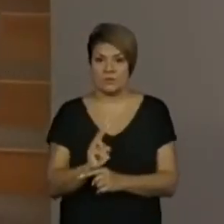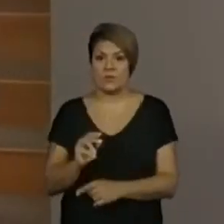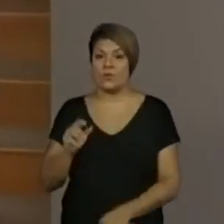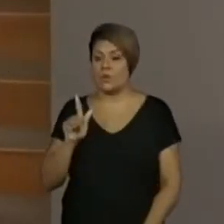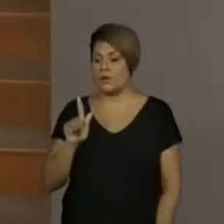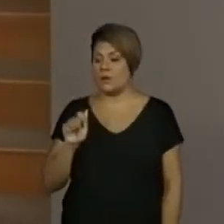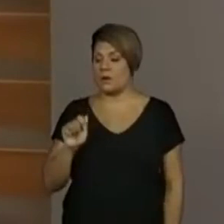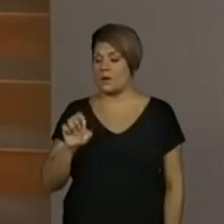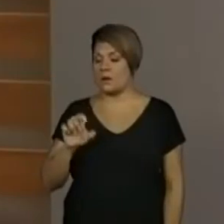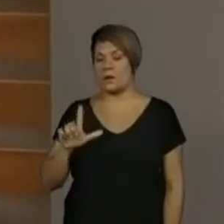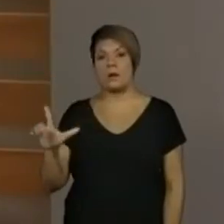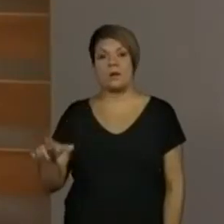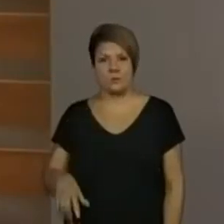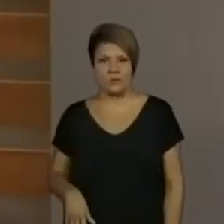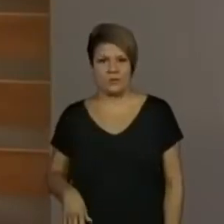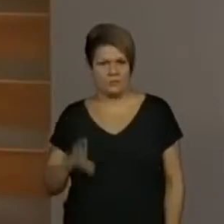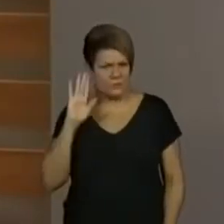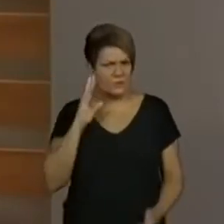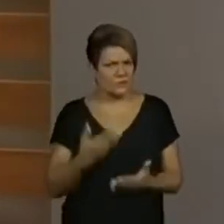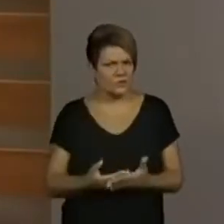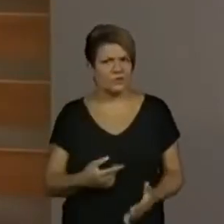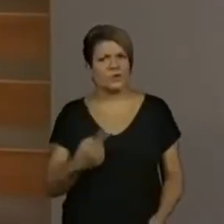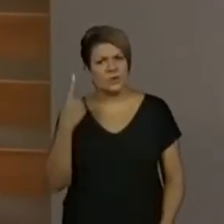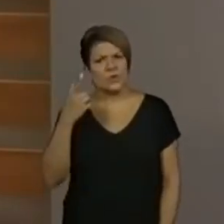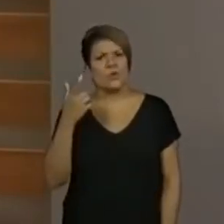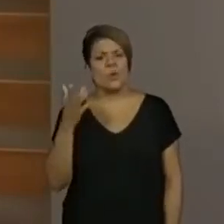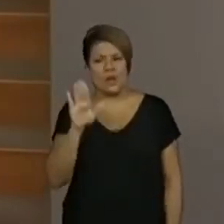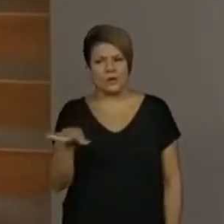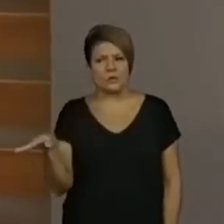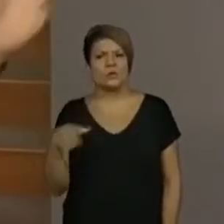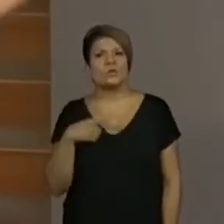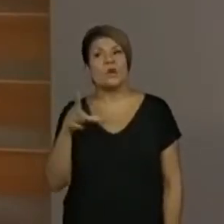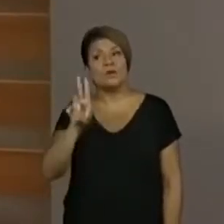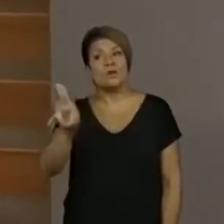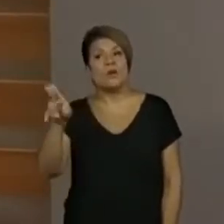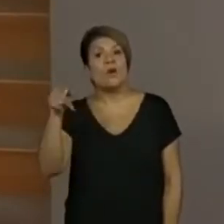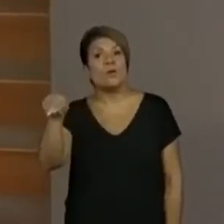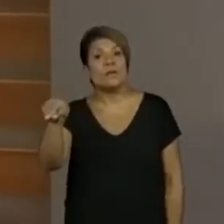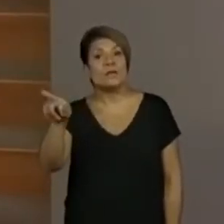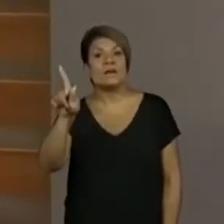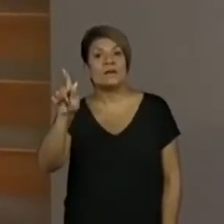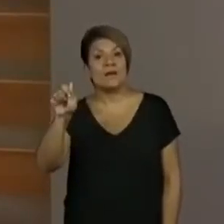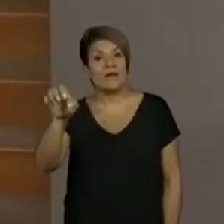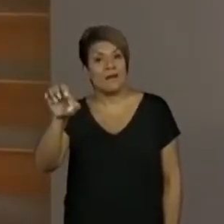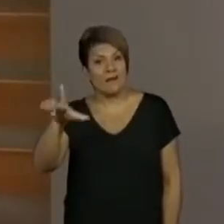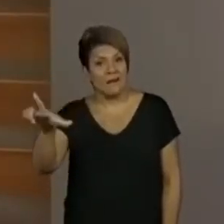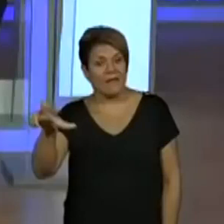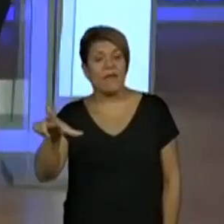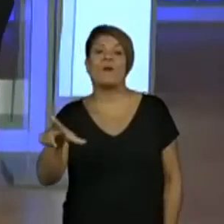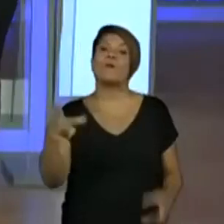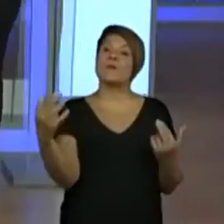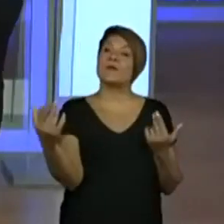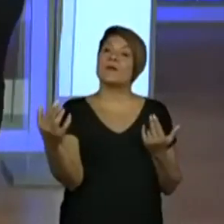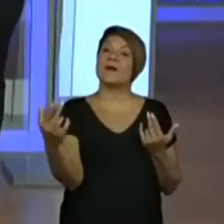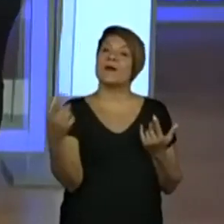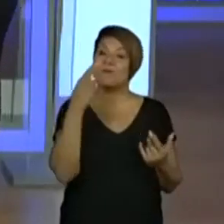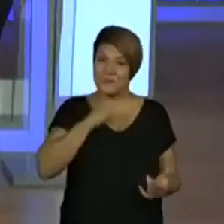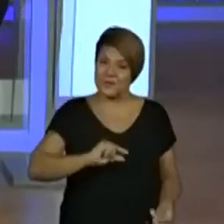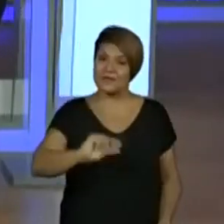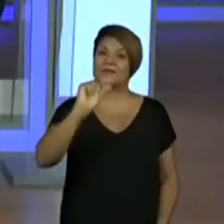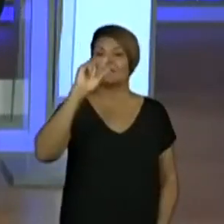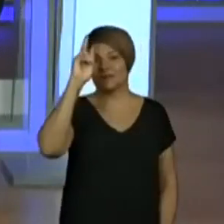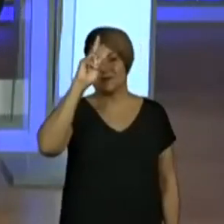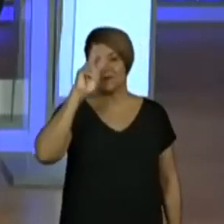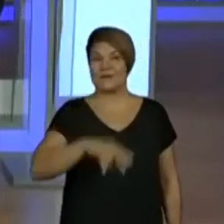Gael. Você acredita que eu fiquei sabendo que um aluno ficou feliz porque apareceu o nome dele dentro da história? Olha, o nome dele é Gael. Igual o mago.